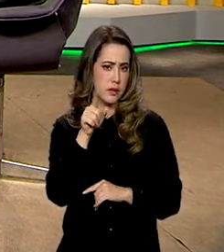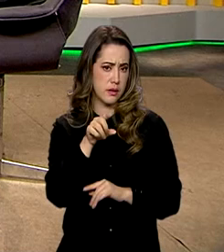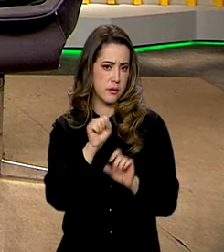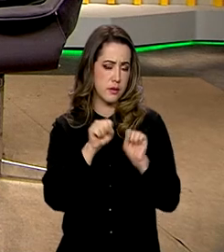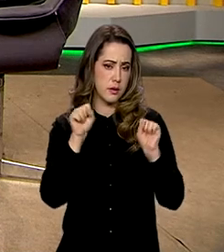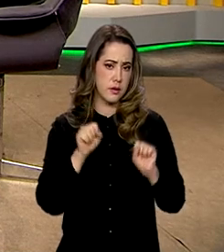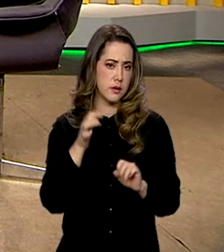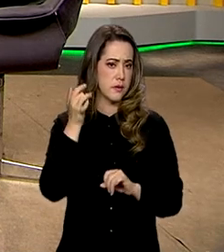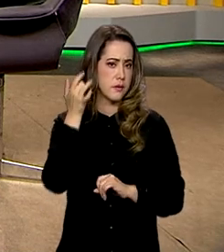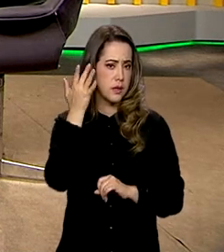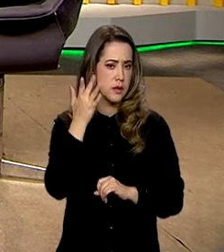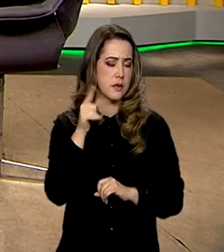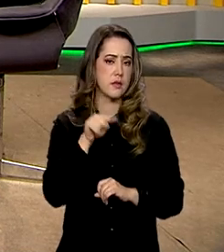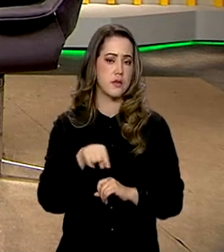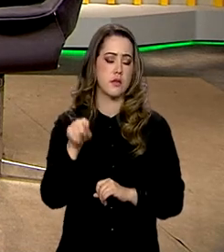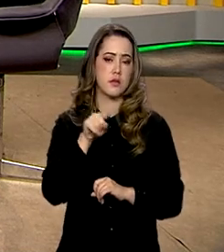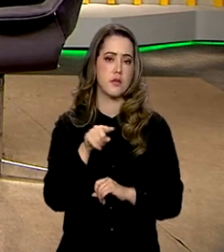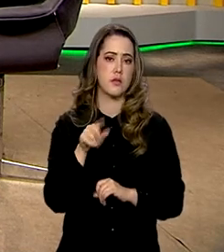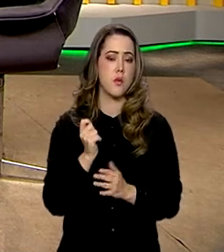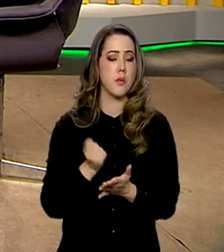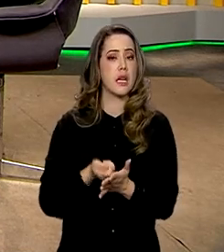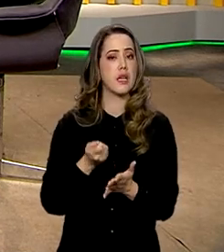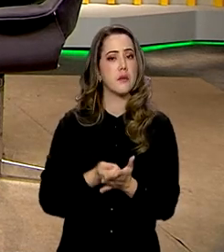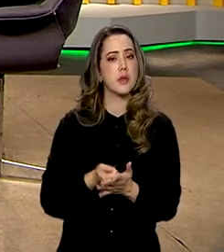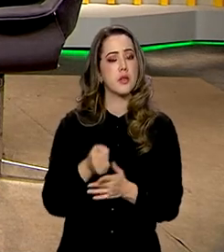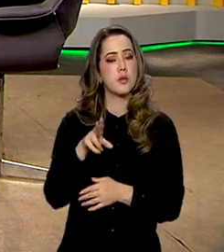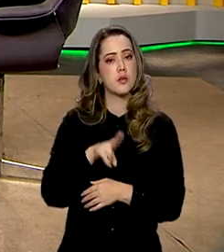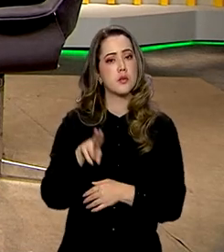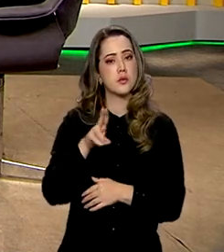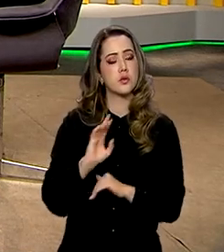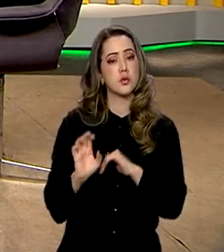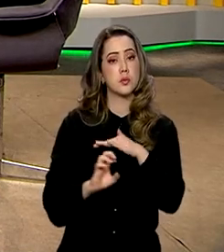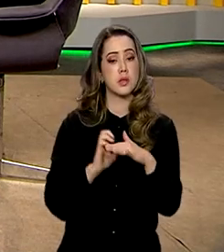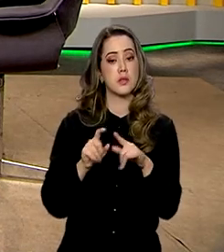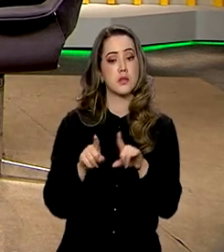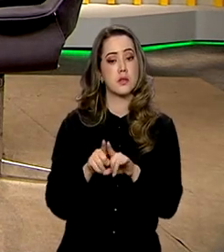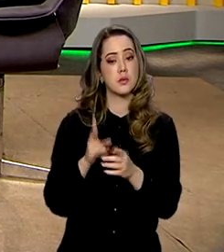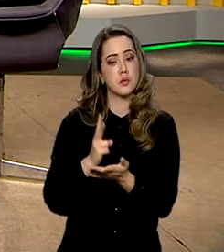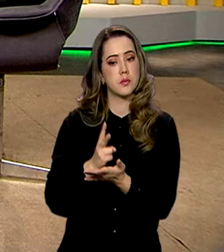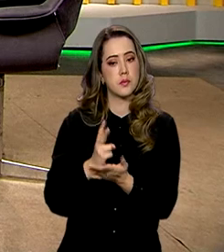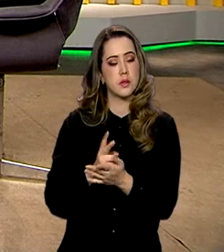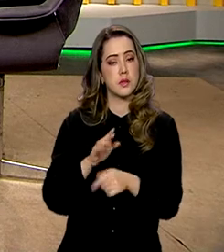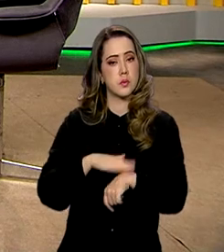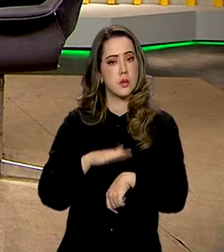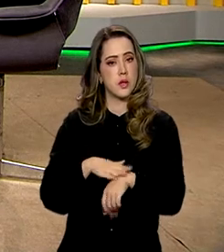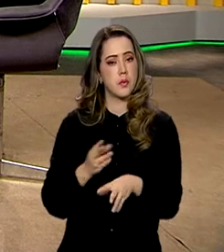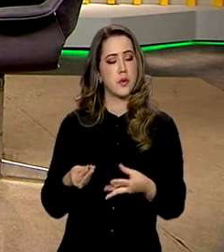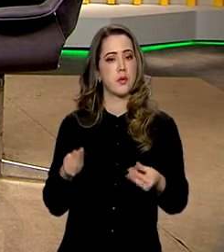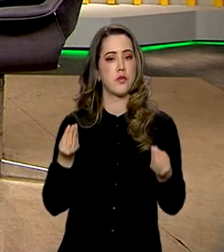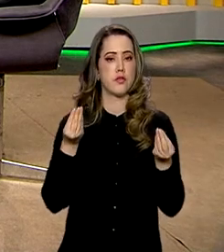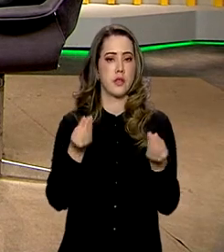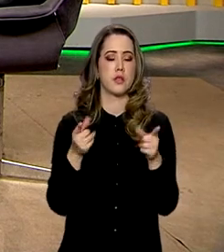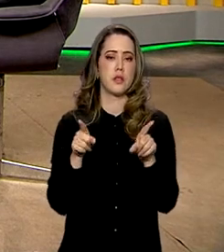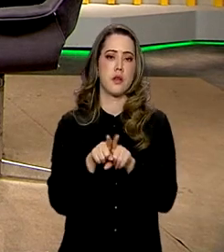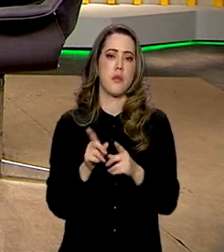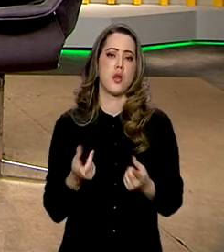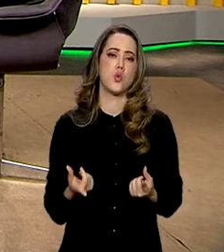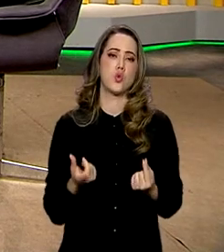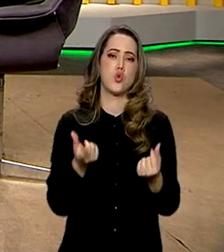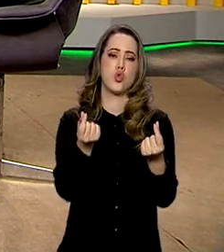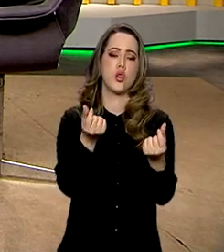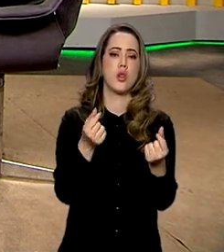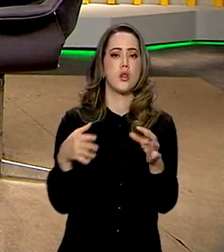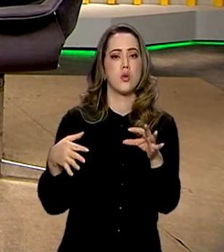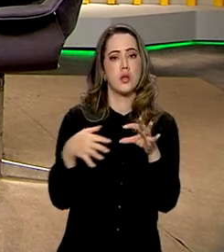facilite o depósito por parte dos empresários, ao mesmo tempo em que vai garantir que o recurso seja